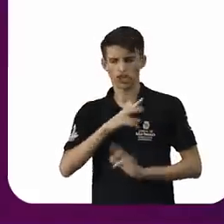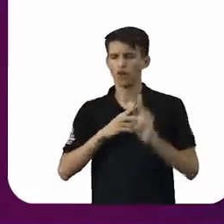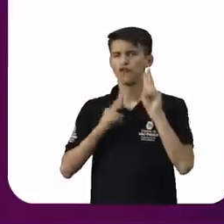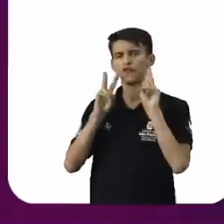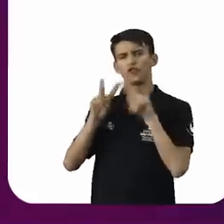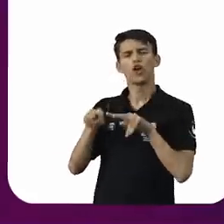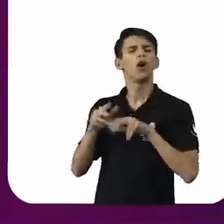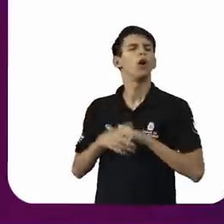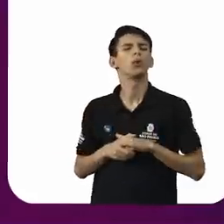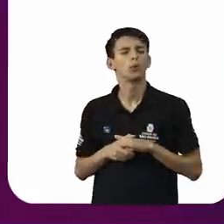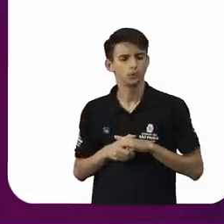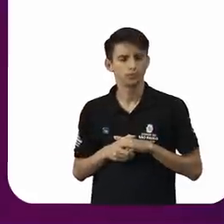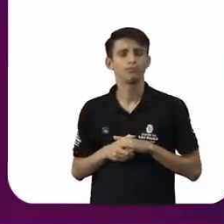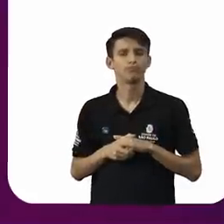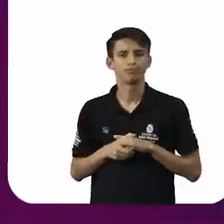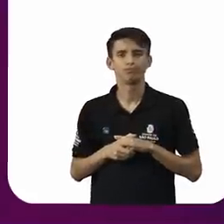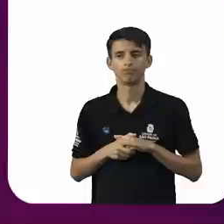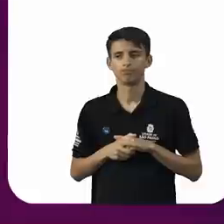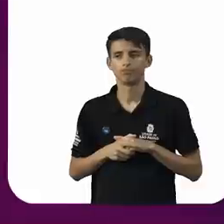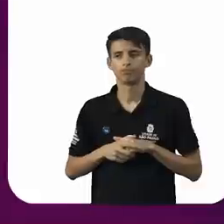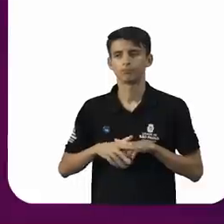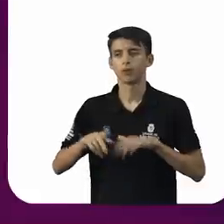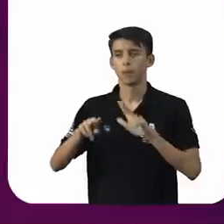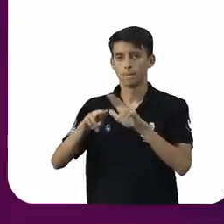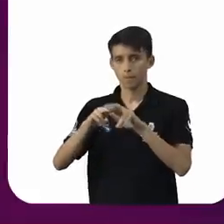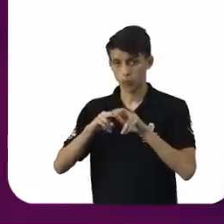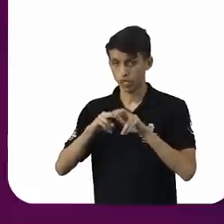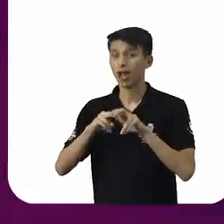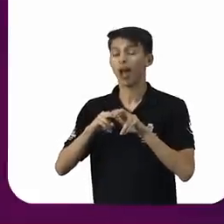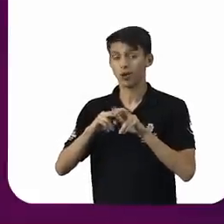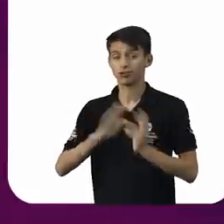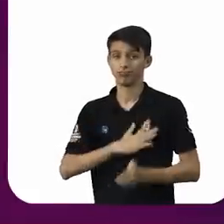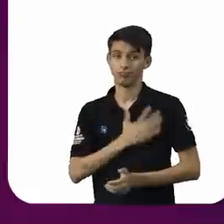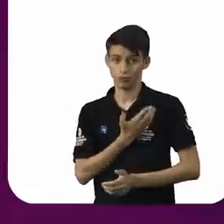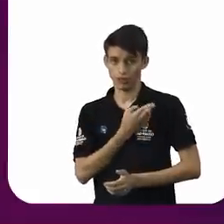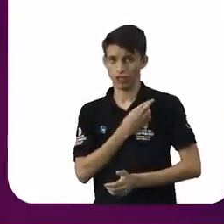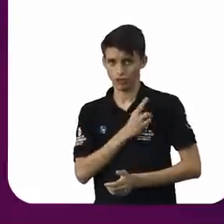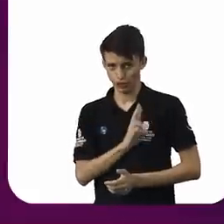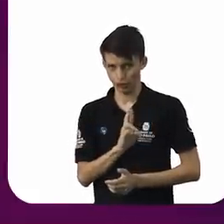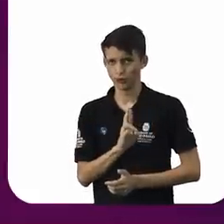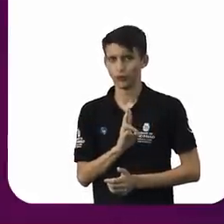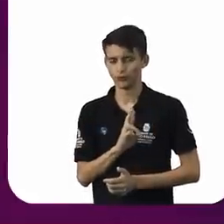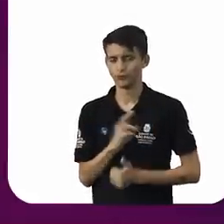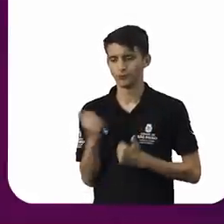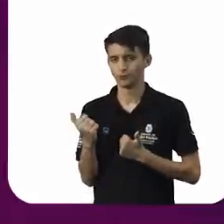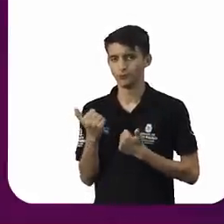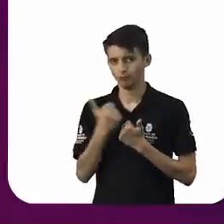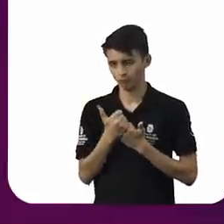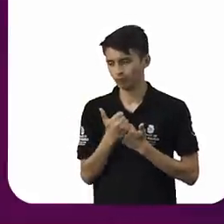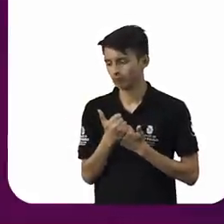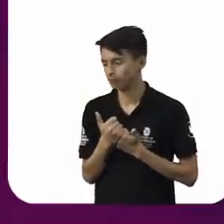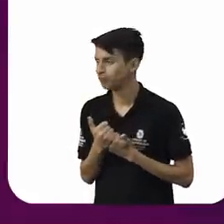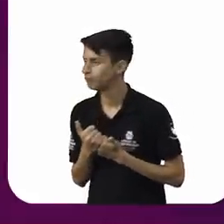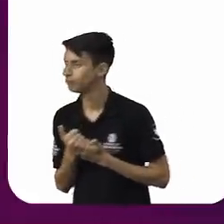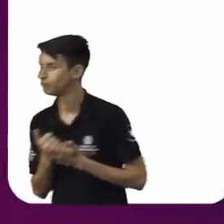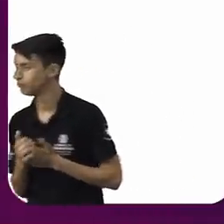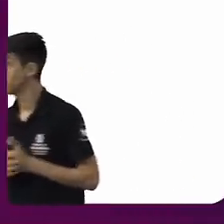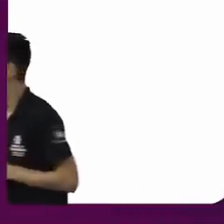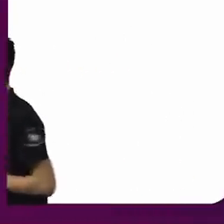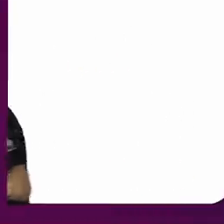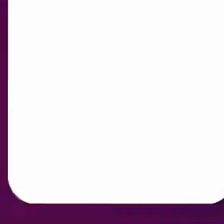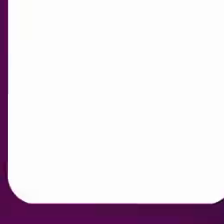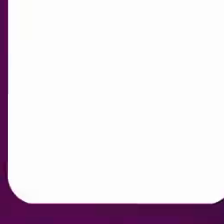não estão nesse mesmo lugar por conta da intolerância religiosa? Não é? Como é que a gente